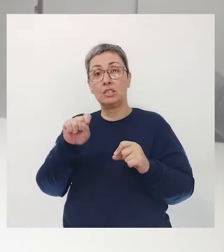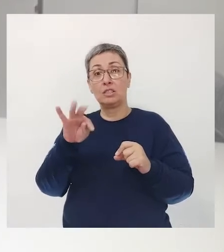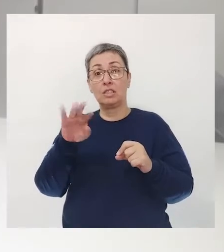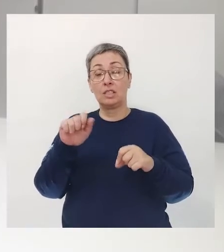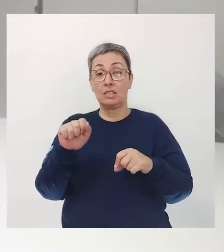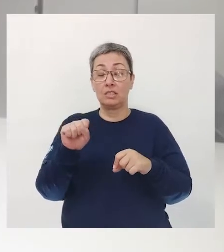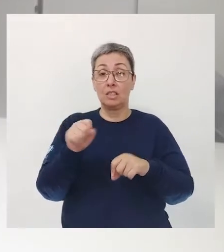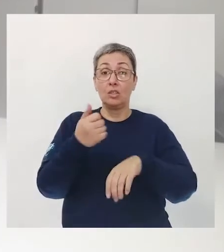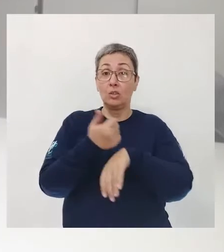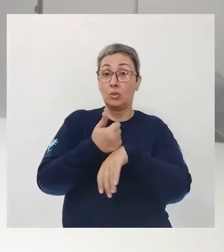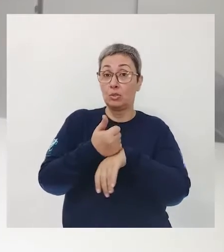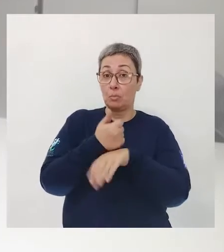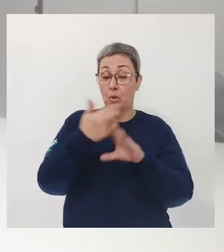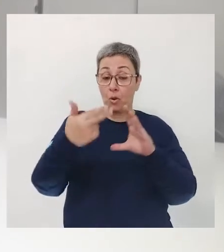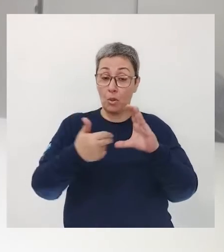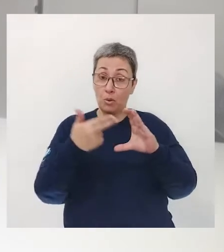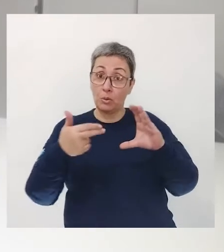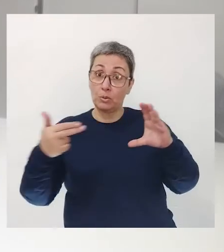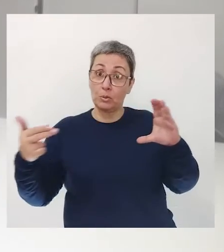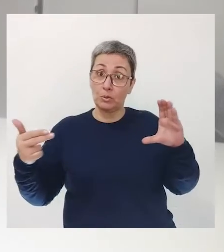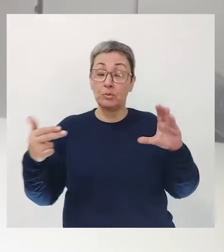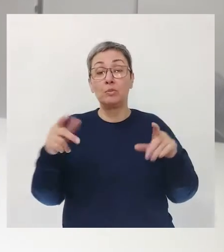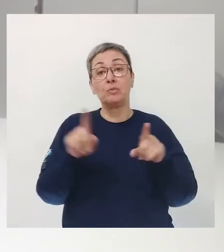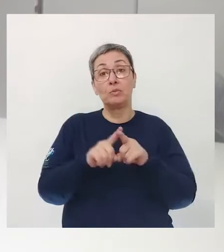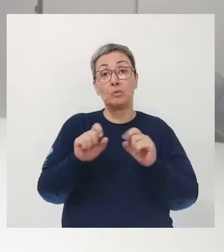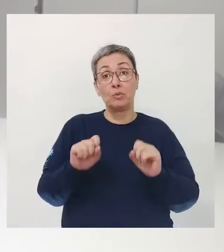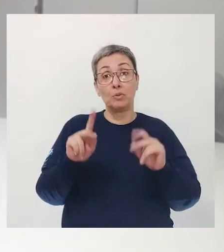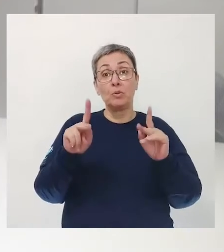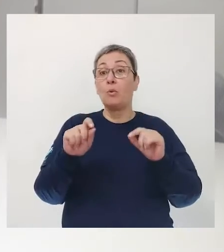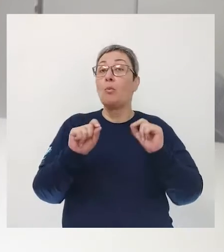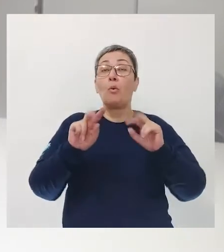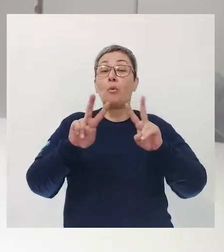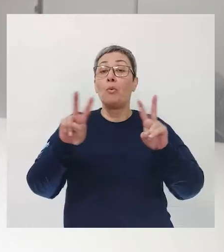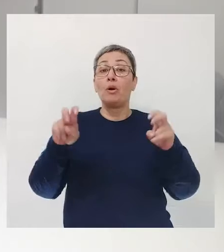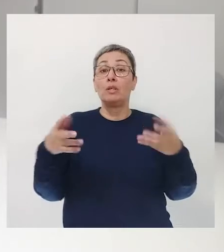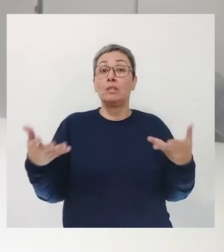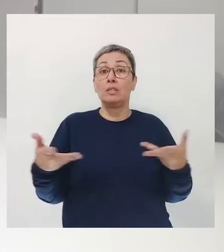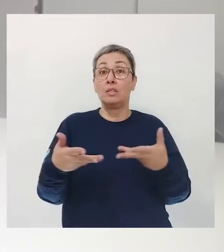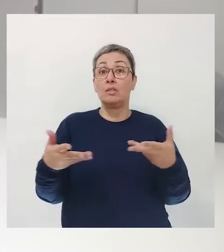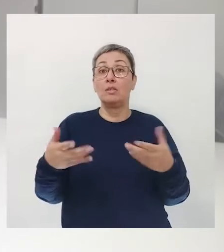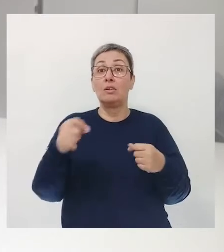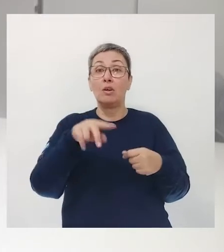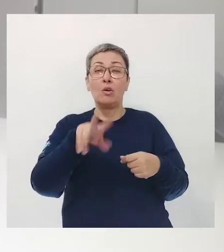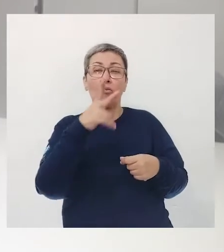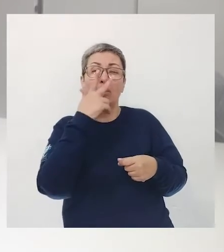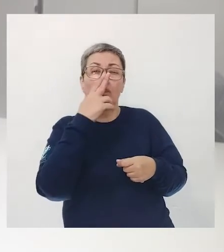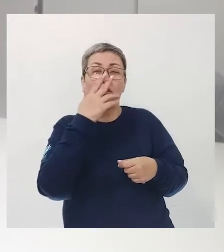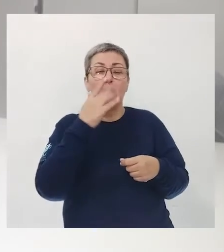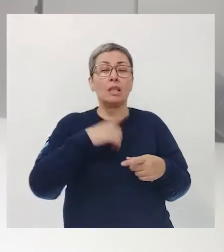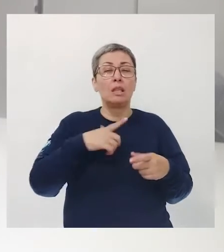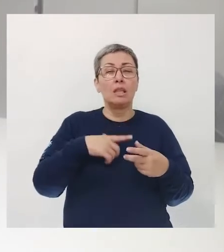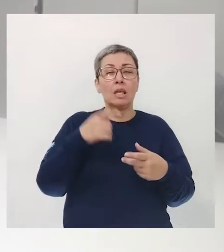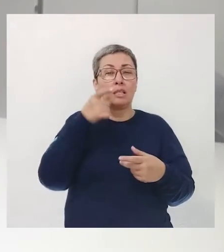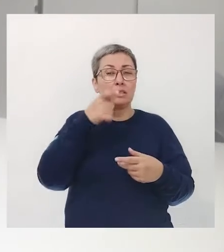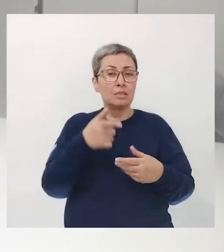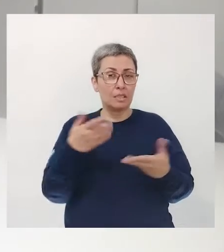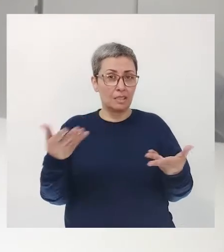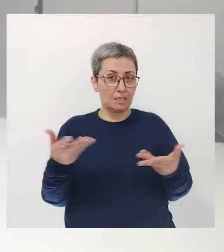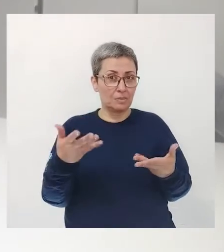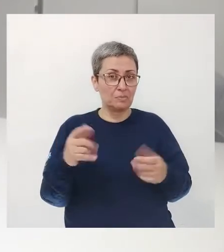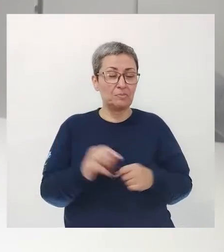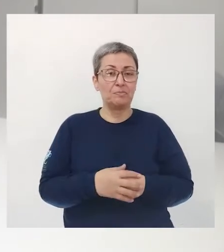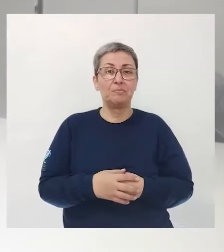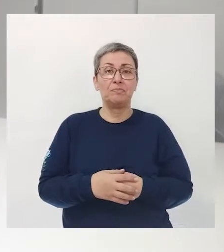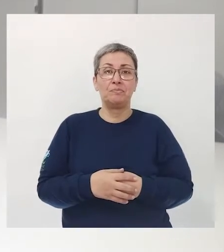Os chargistas São os desenhistas de charges Ok? Quais temas da atualidade Vocês acham que seria interessante para